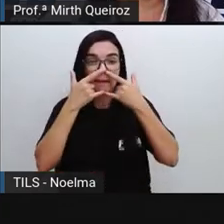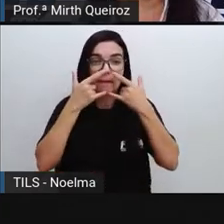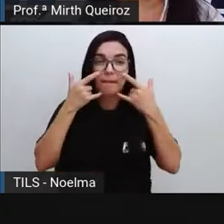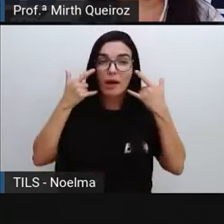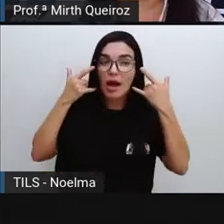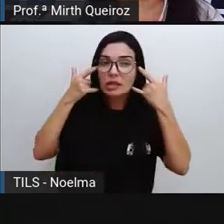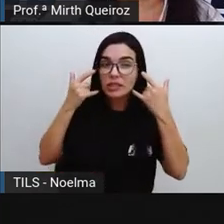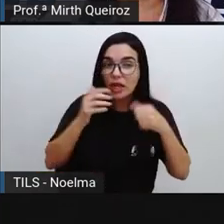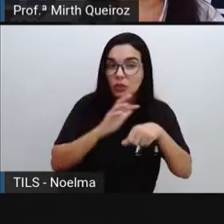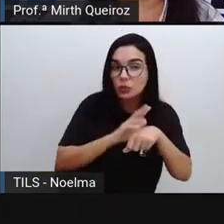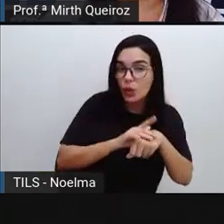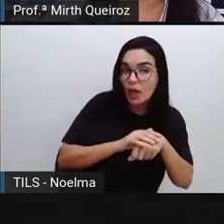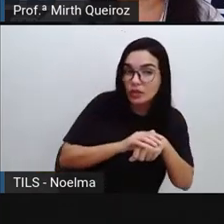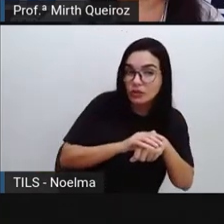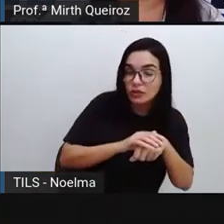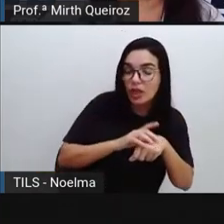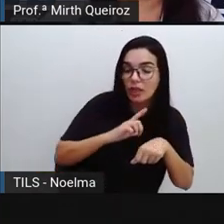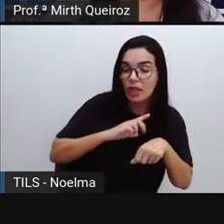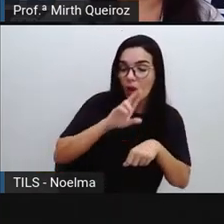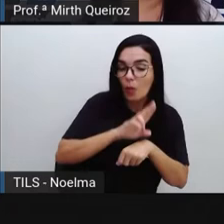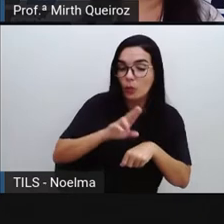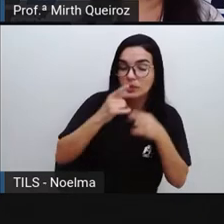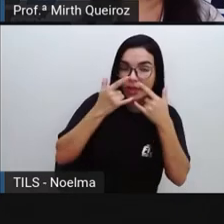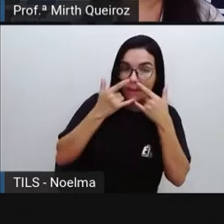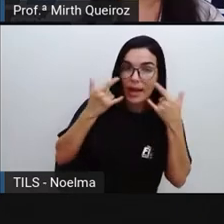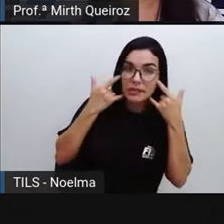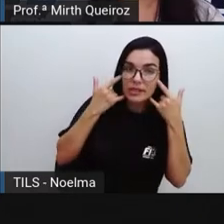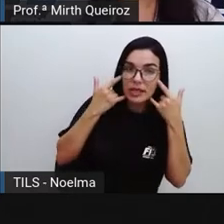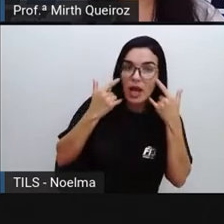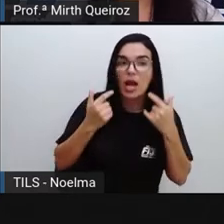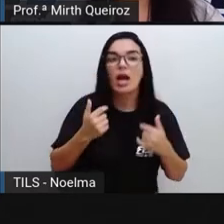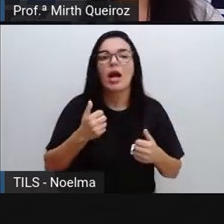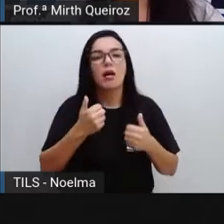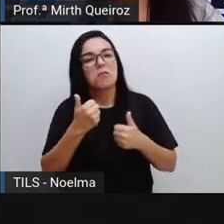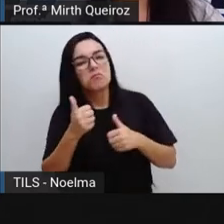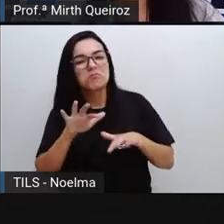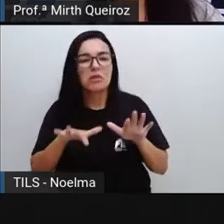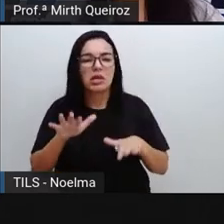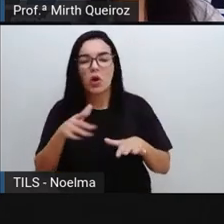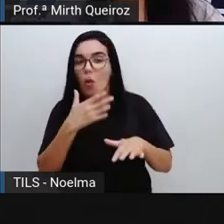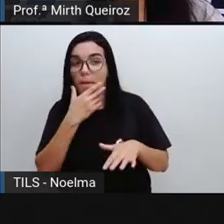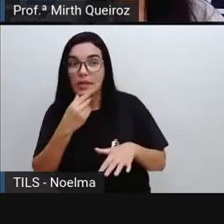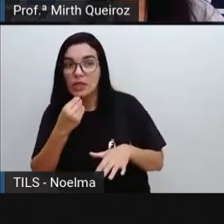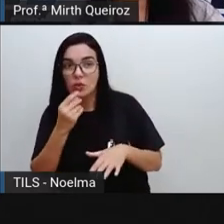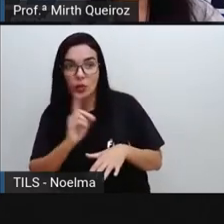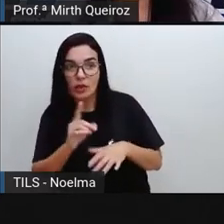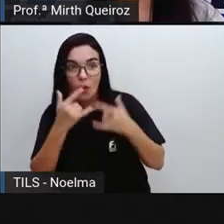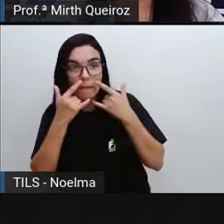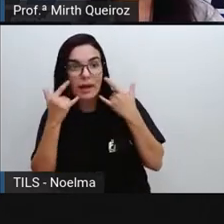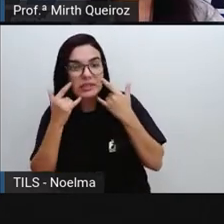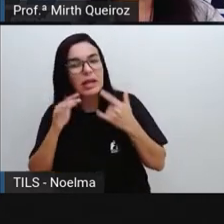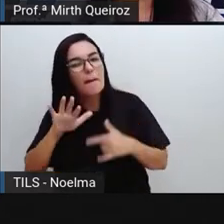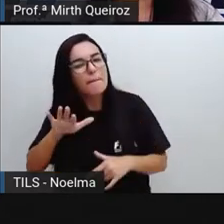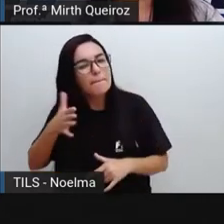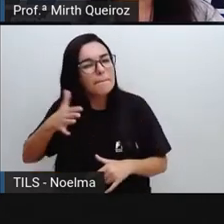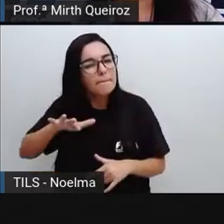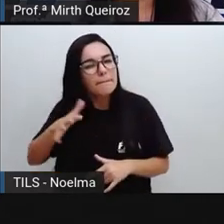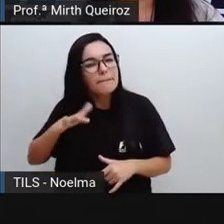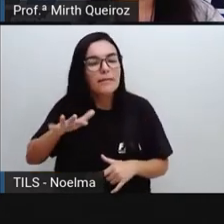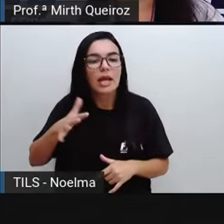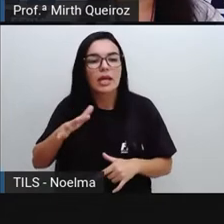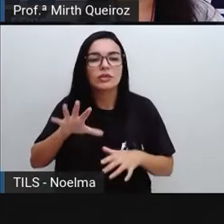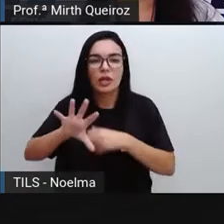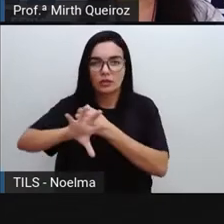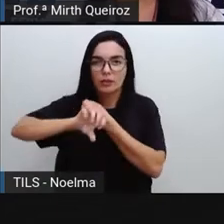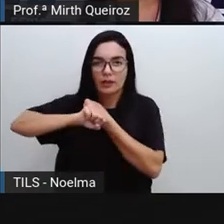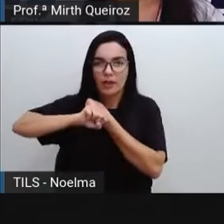que está com a doença, ela usa máscara, a média, e o menino não está de máscara, vai ter uma média probabilidade